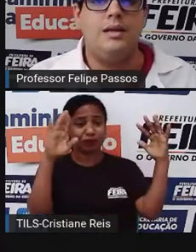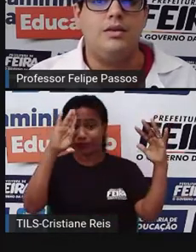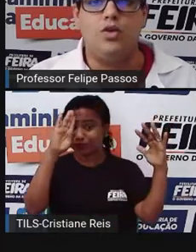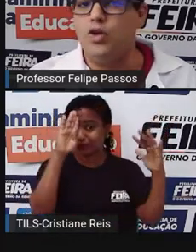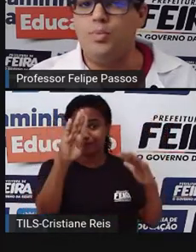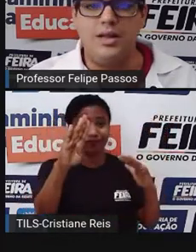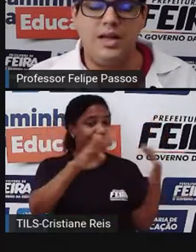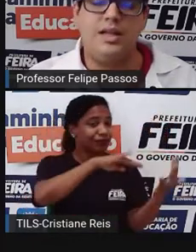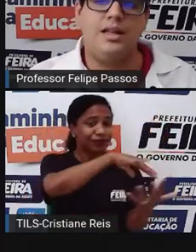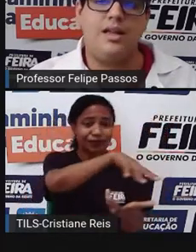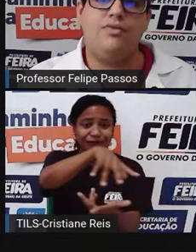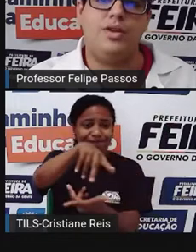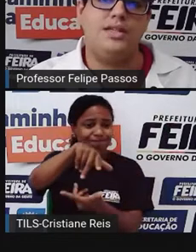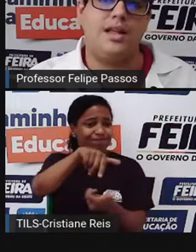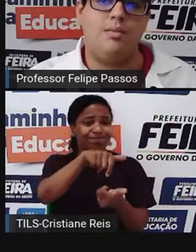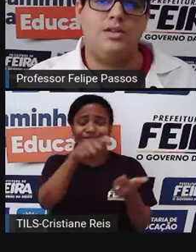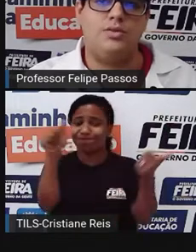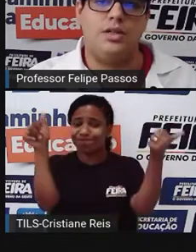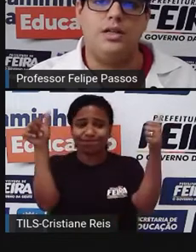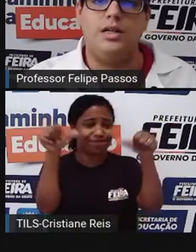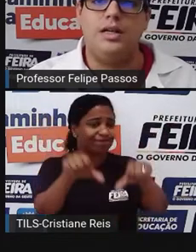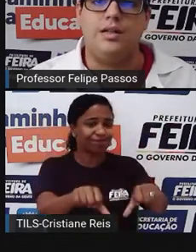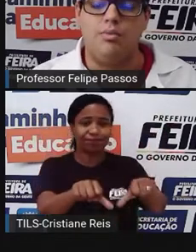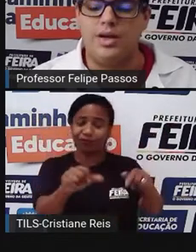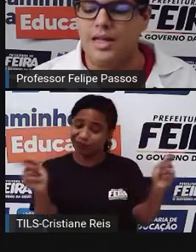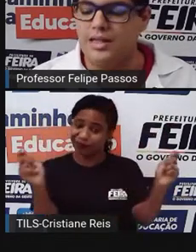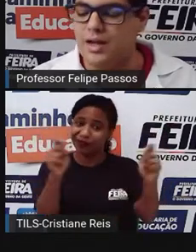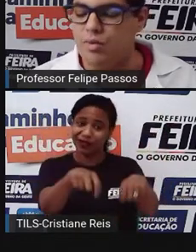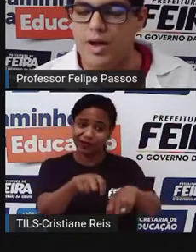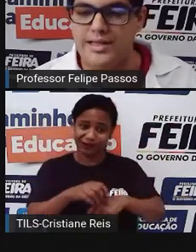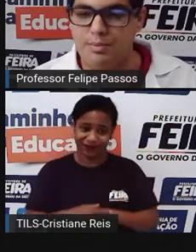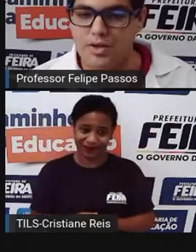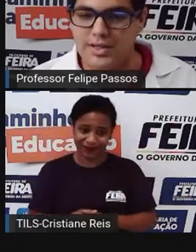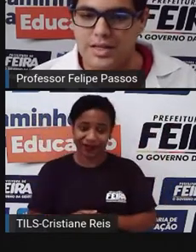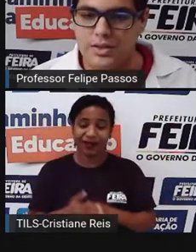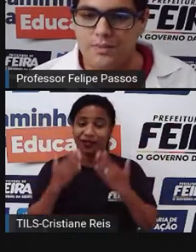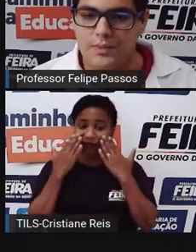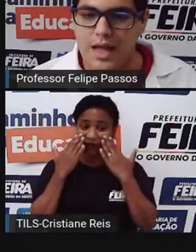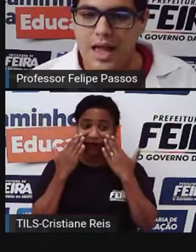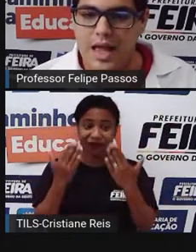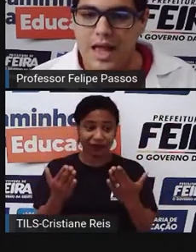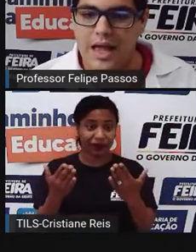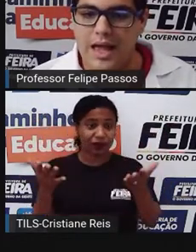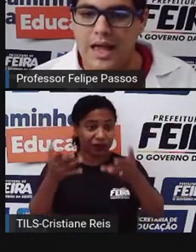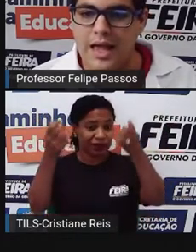tá? Em todo o planeta, ele tem influência da Amazônia. Então, bora entender como é esse processo.